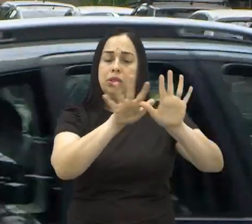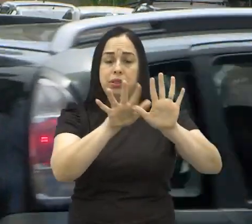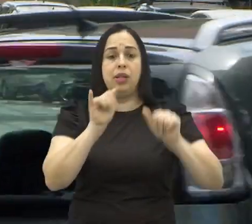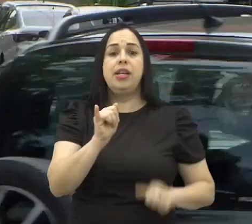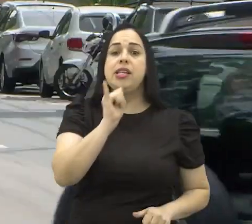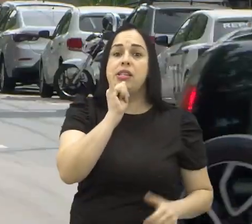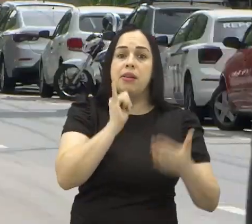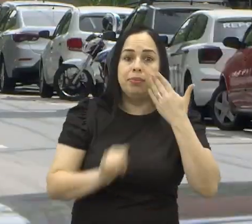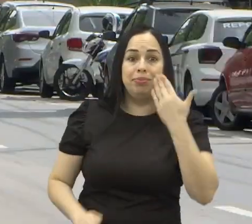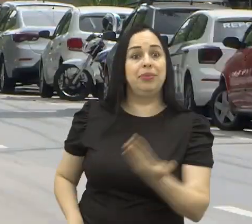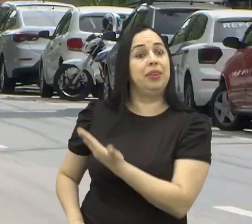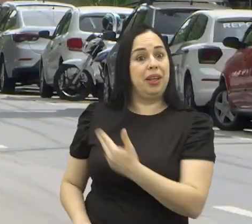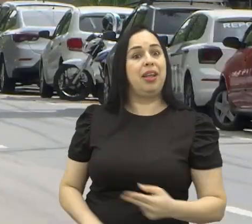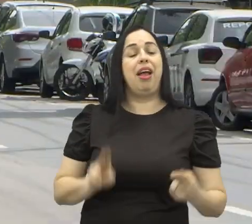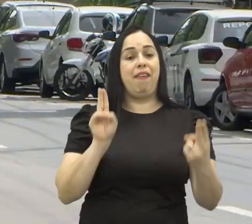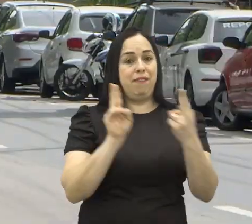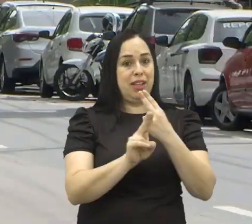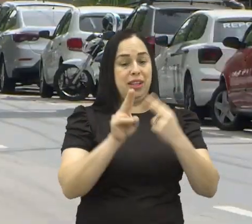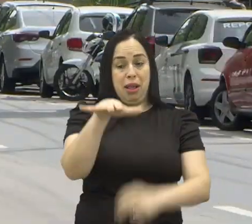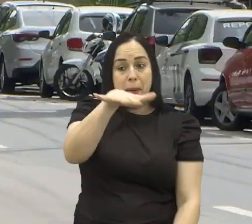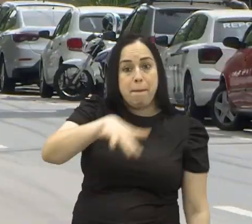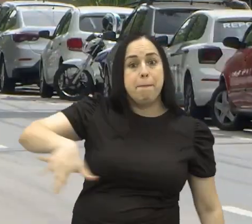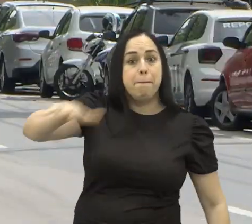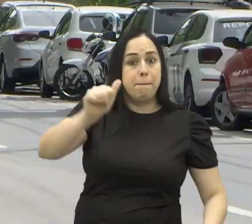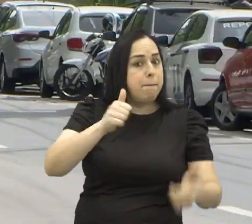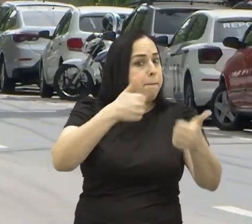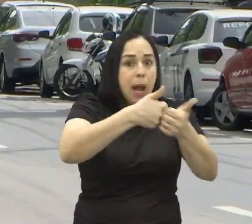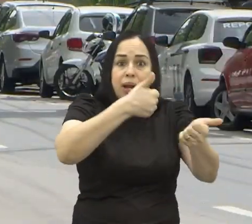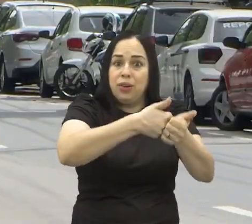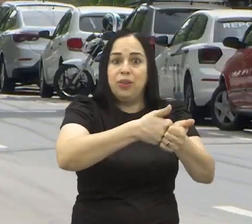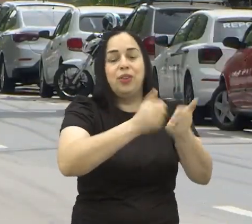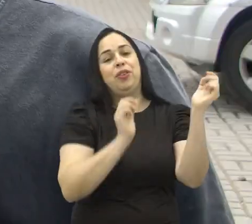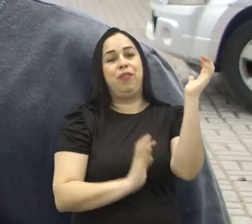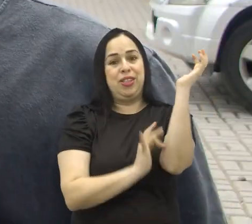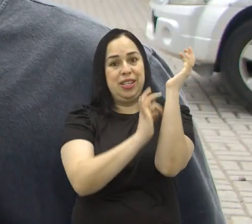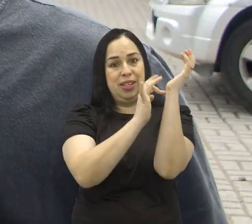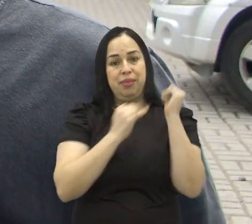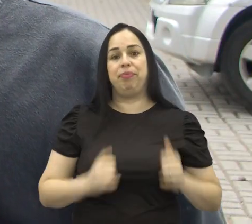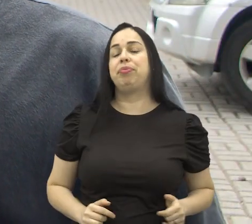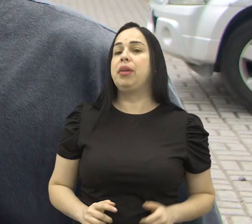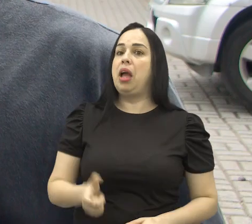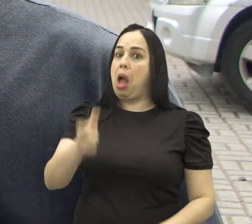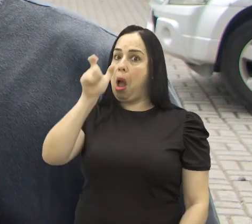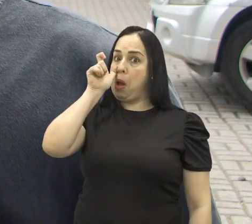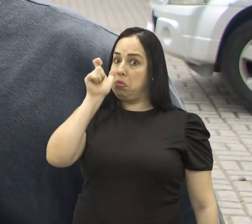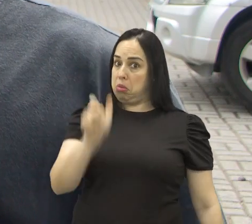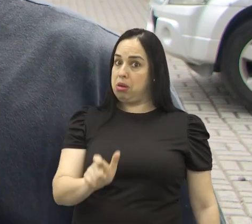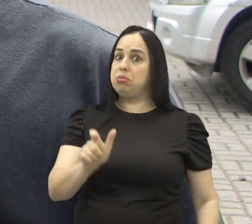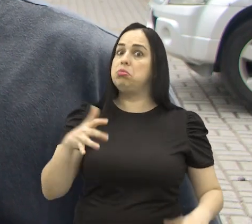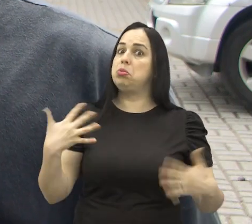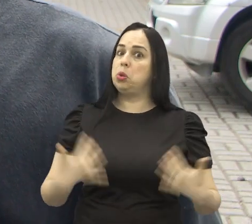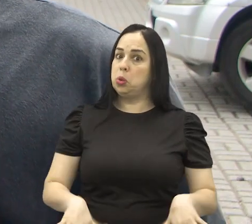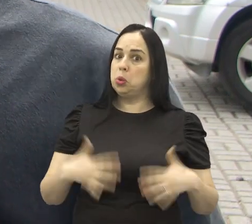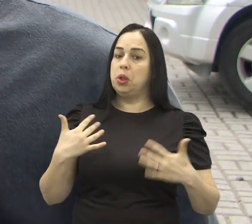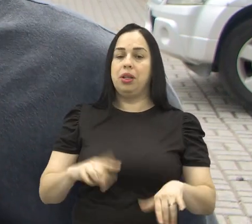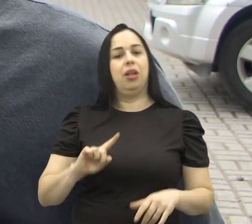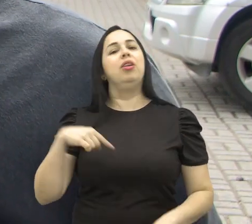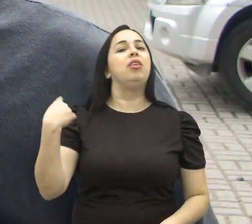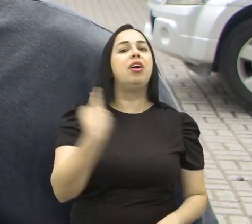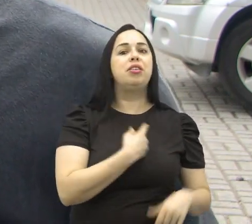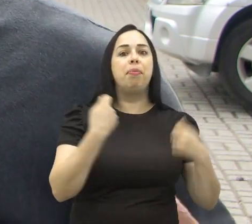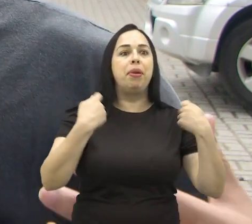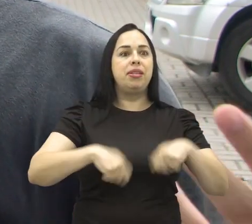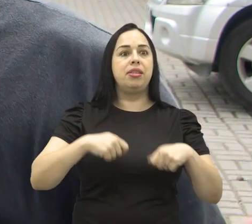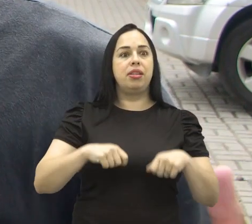Um desses espaços é justamente a região próxima ao Vicentina Aranha. É interessantíssimo para os produtores, porque a gente